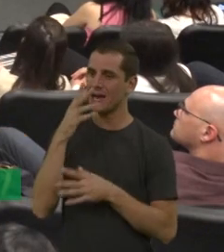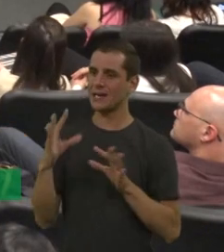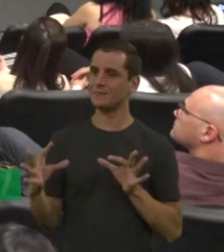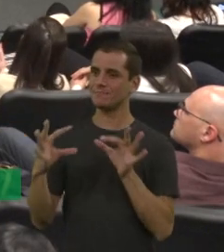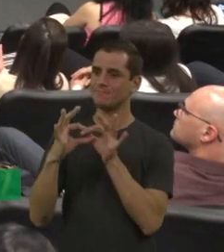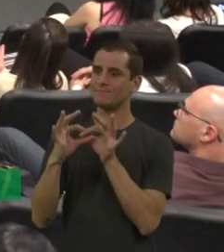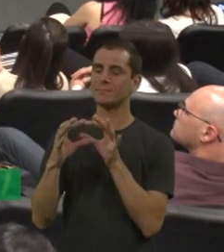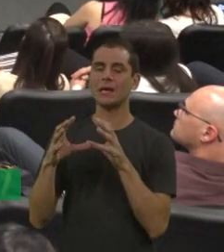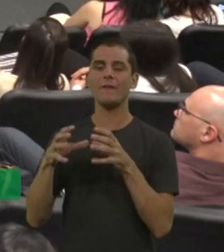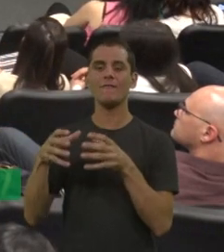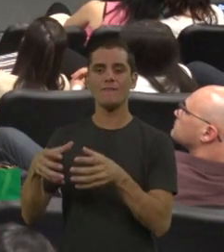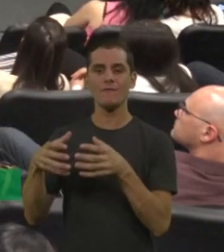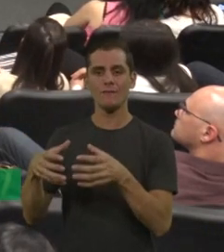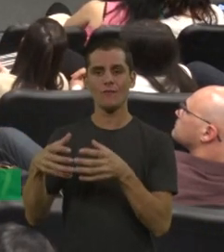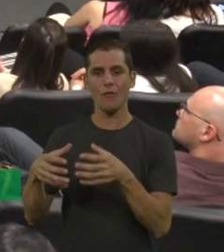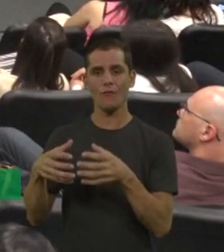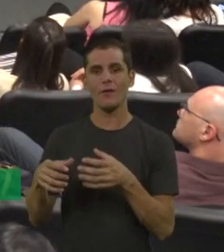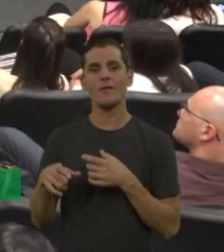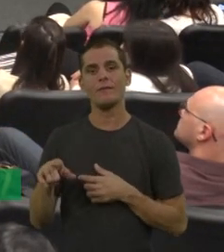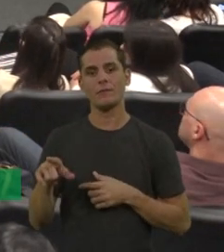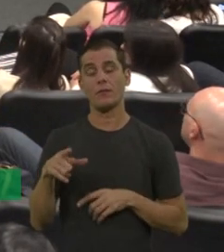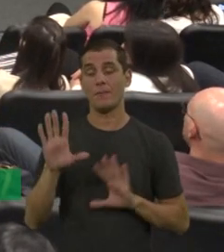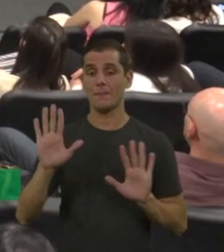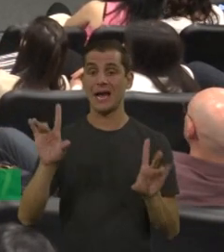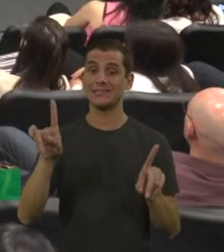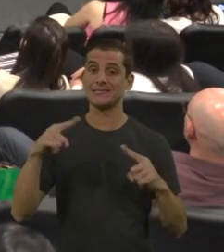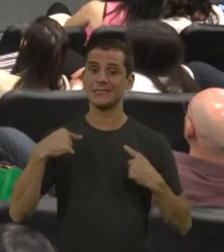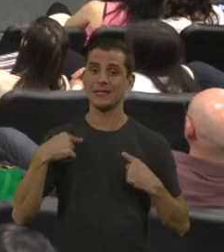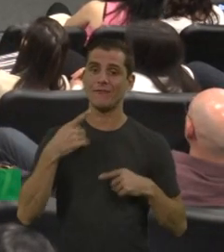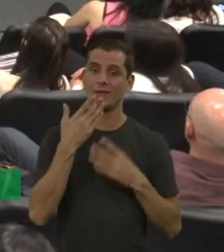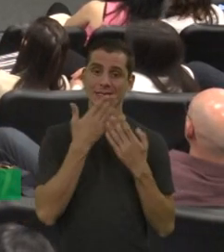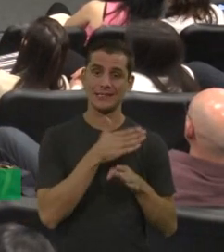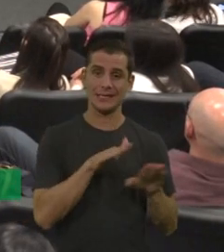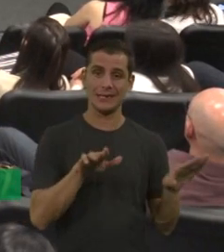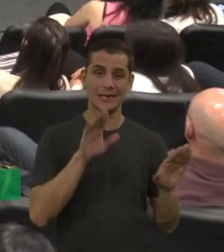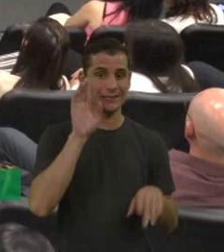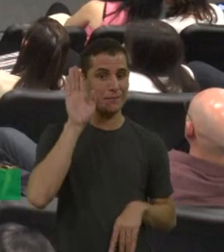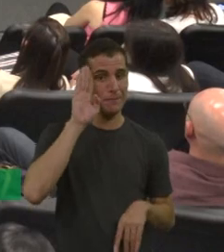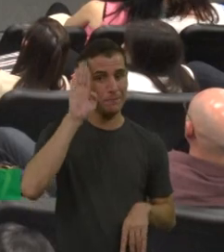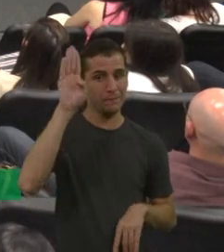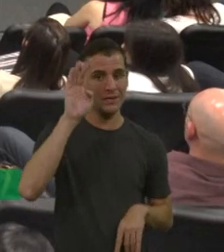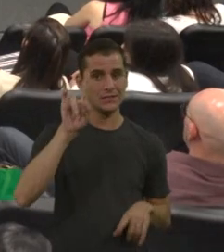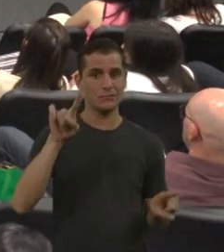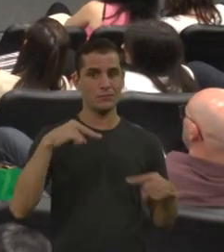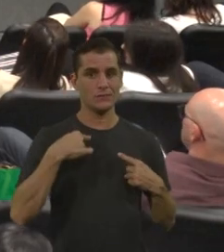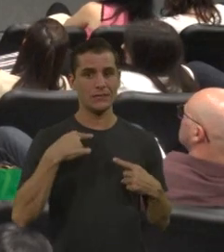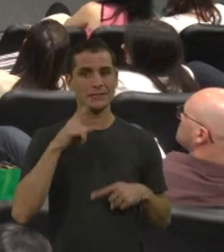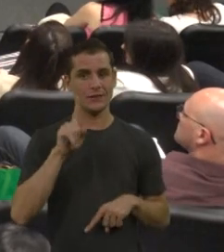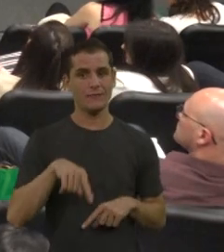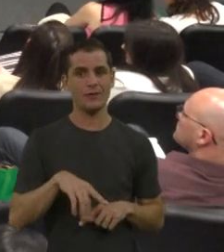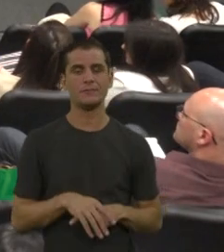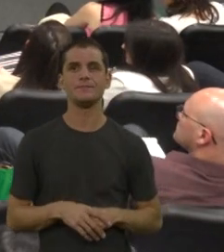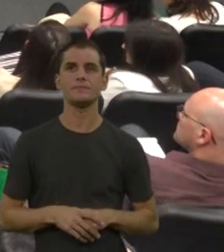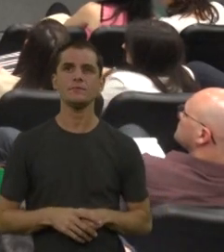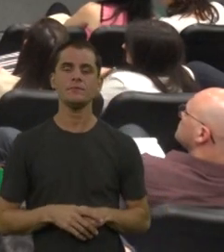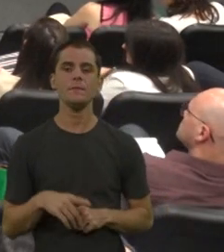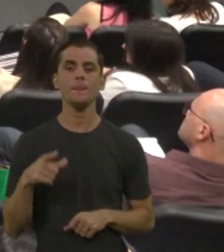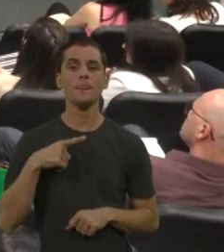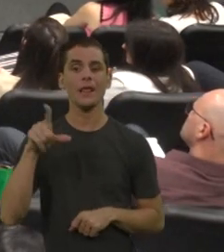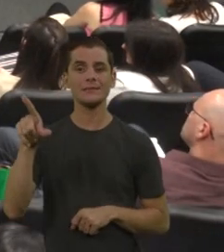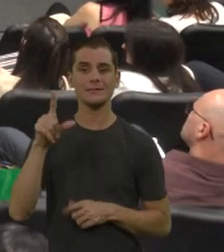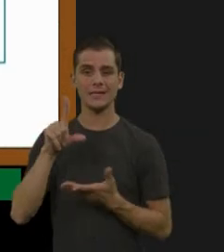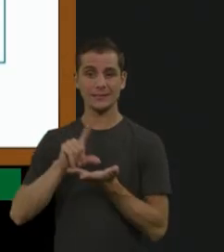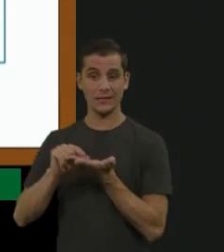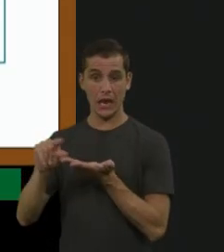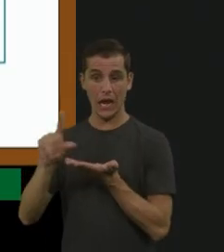desafio também, quando é criança, é um dos principais. Então, aqui é um artigo bem interessante